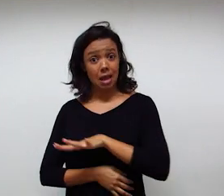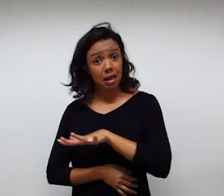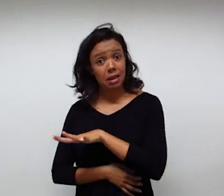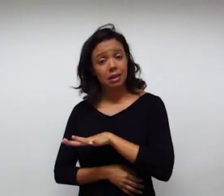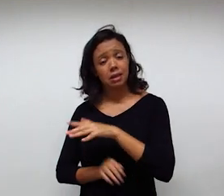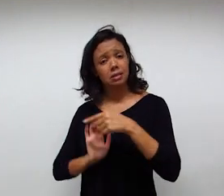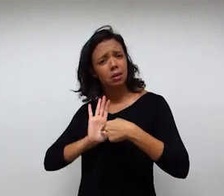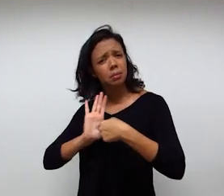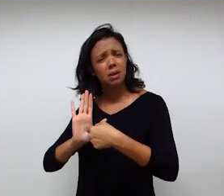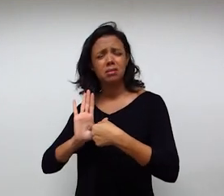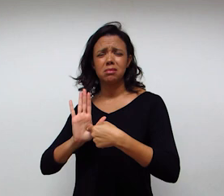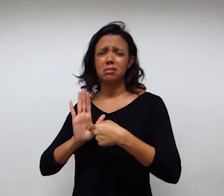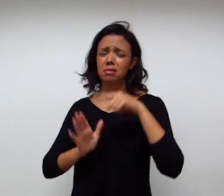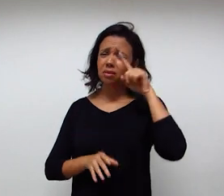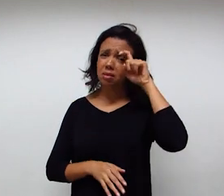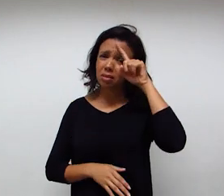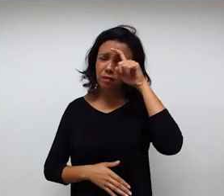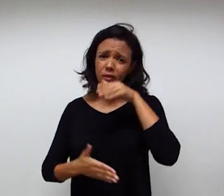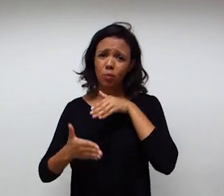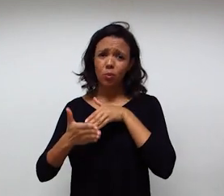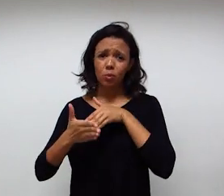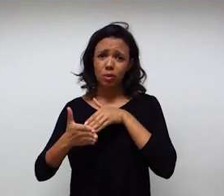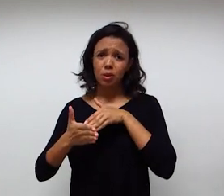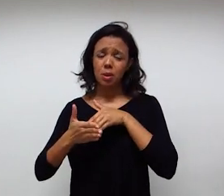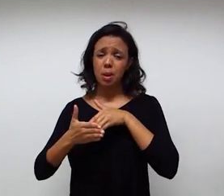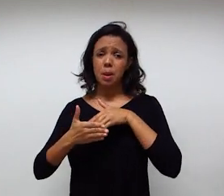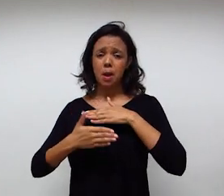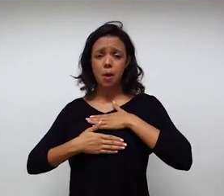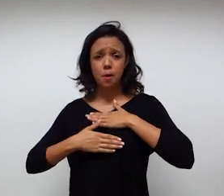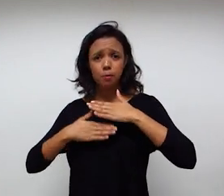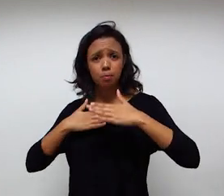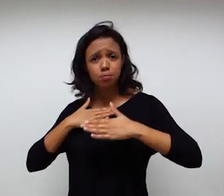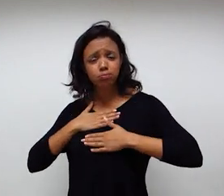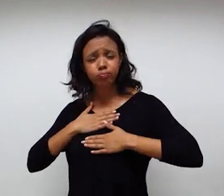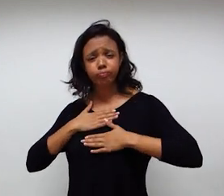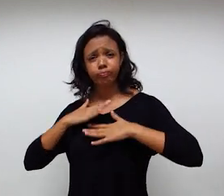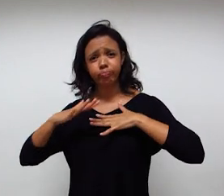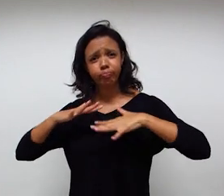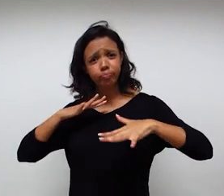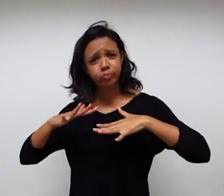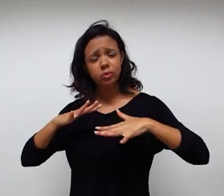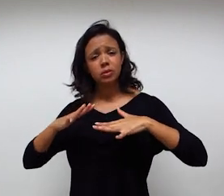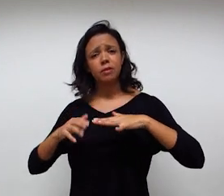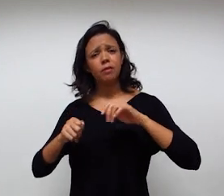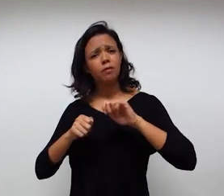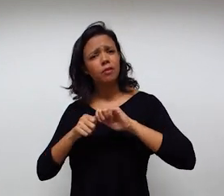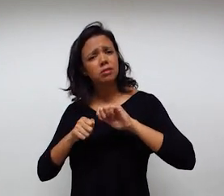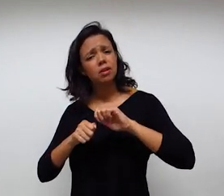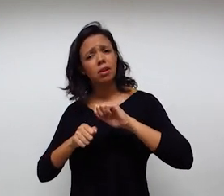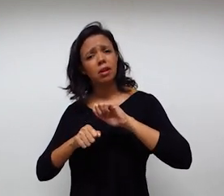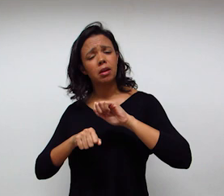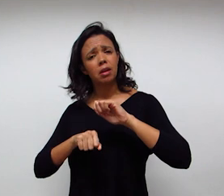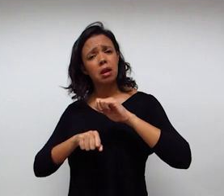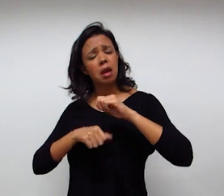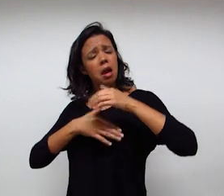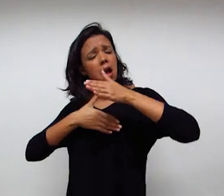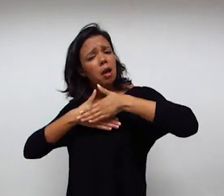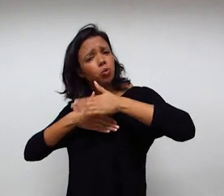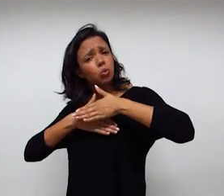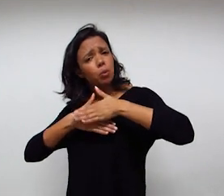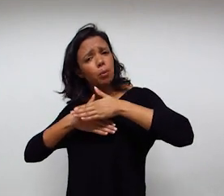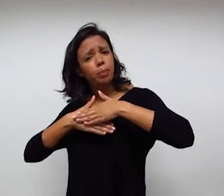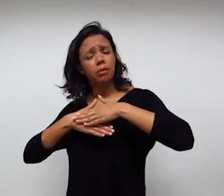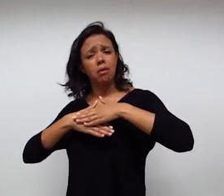criança, ela apresenta dificuldades físicas ou mental de realizar suas atividades com